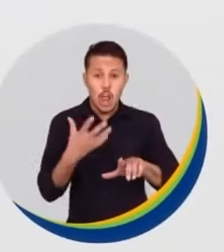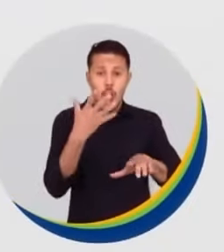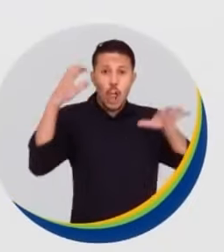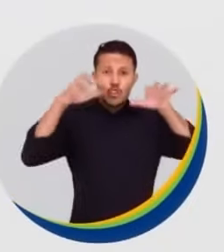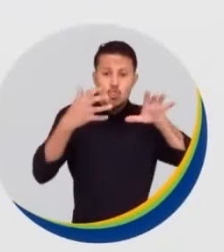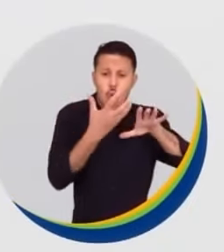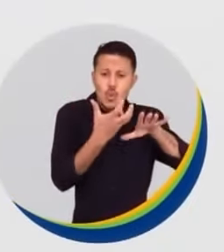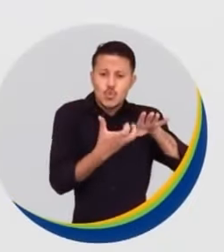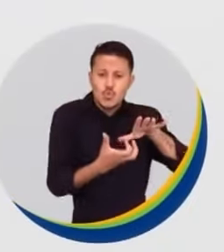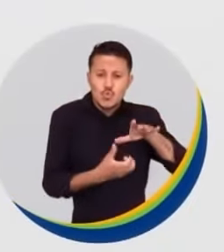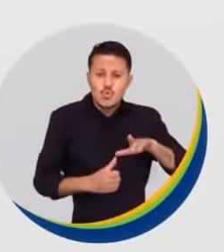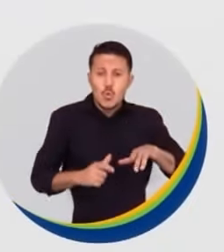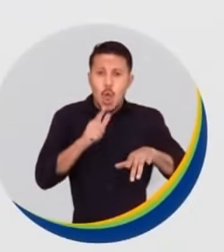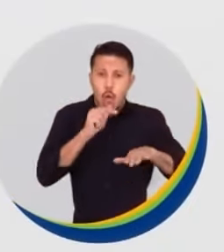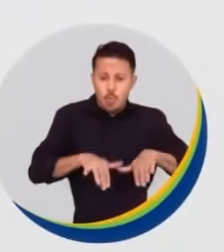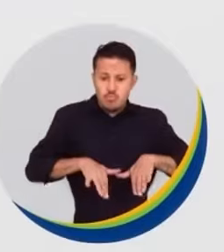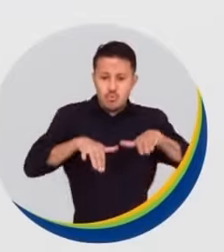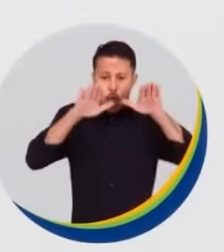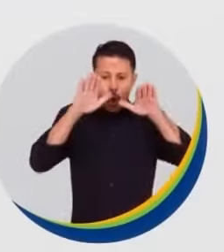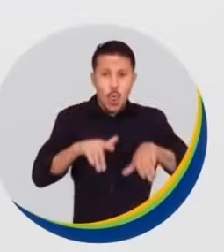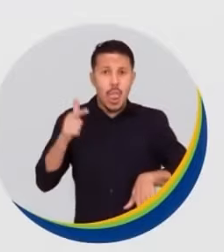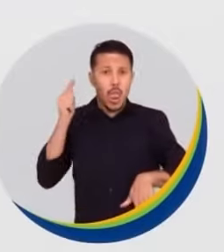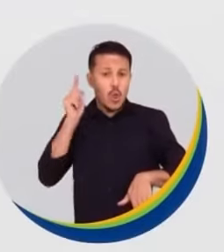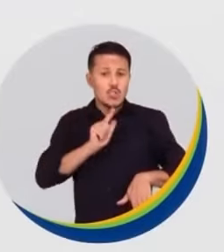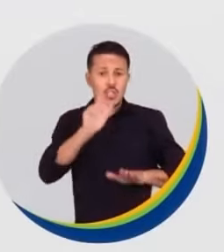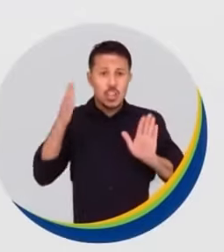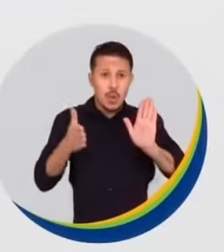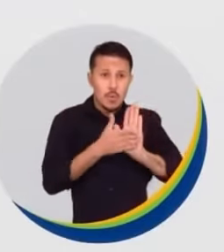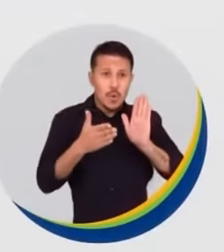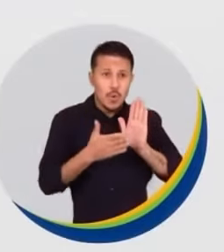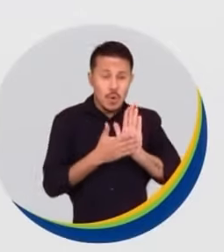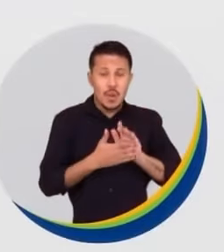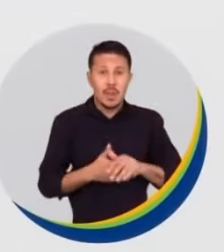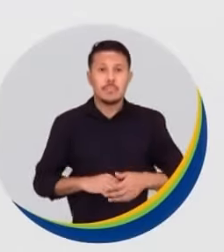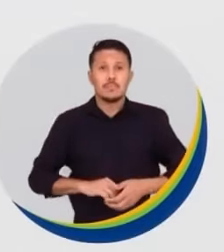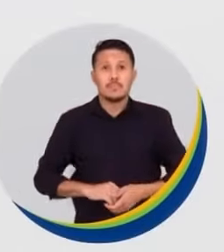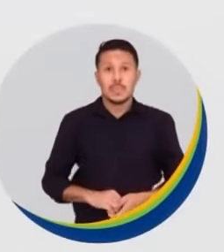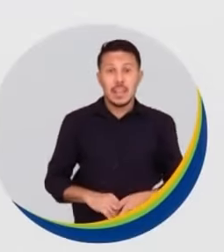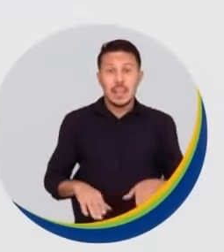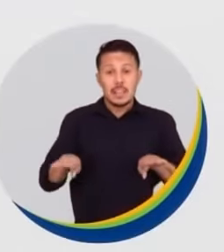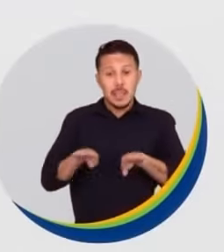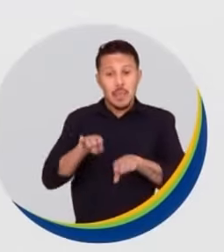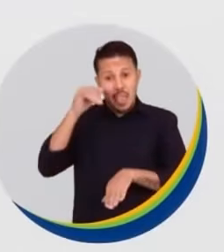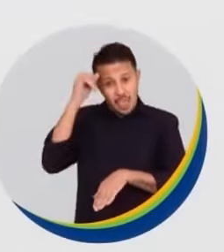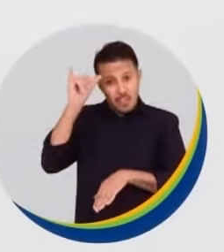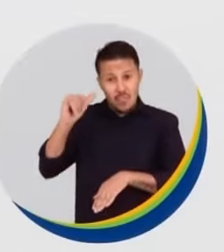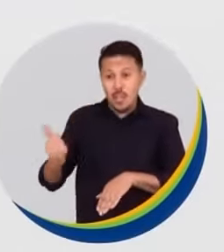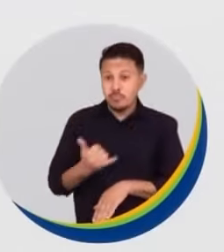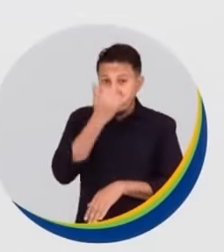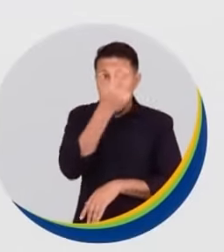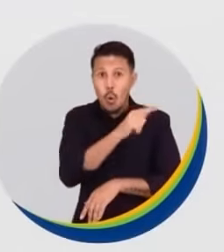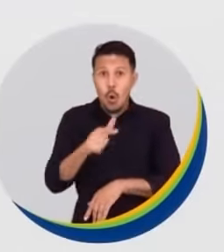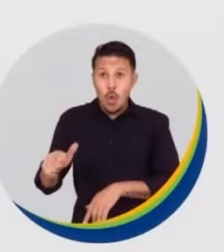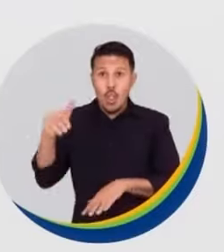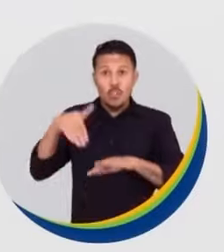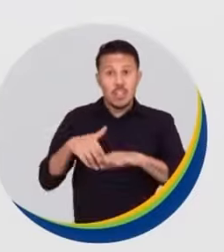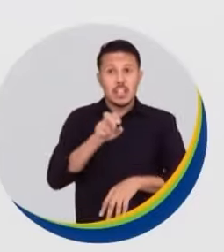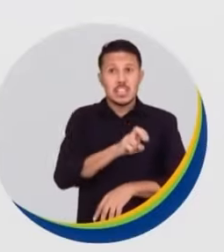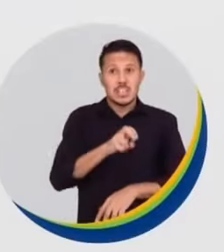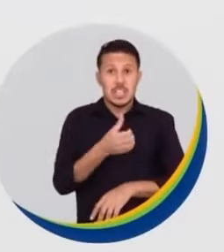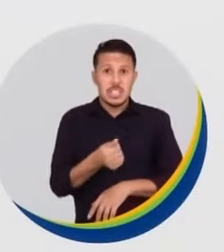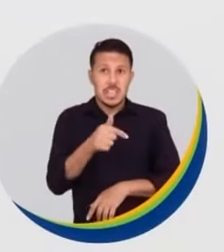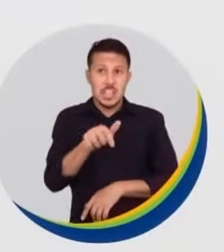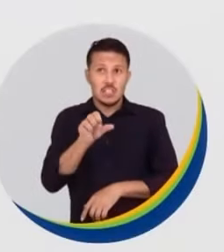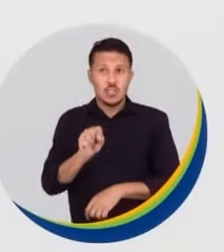projeto de pis drenante, que captura água da chuva, diminuindo enchente na cidade e evitando novas tragédias. Vote 55-6